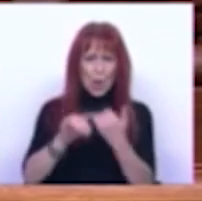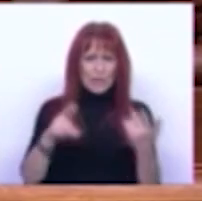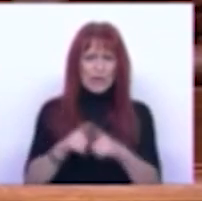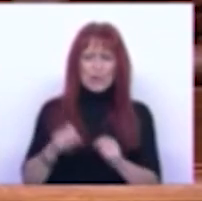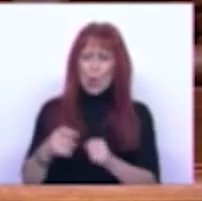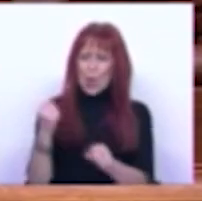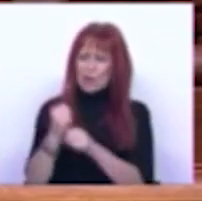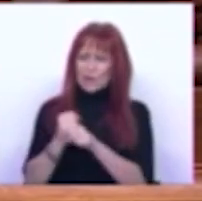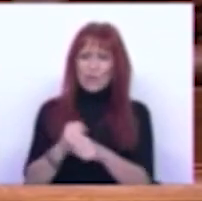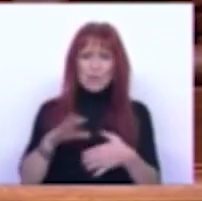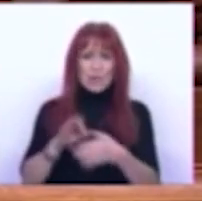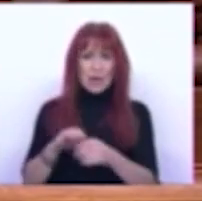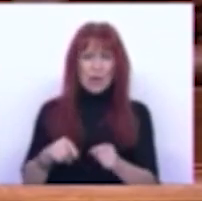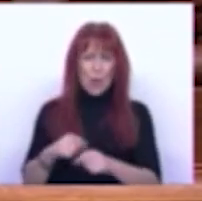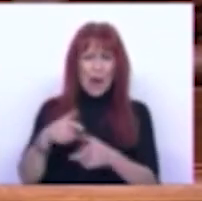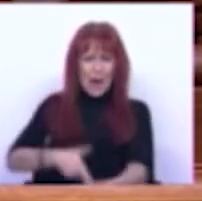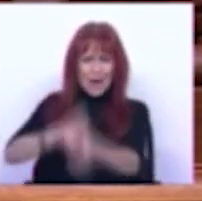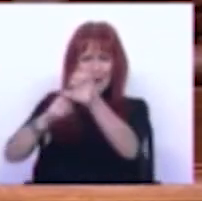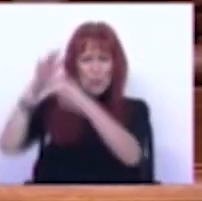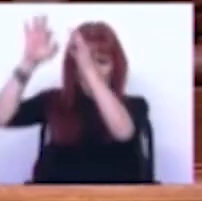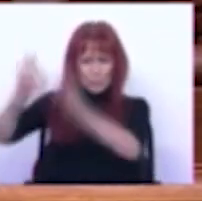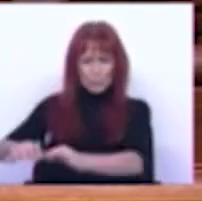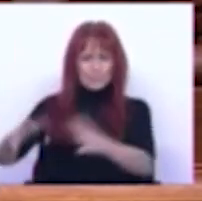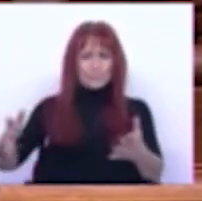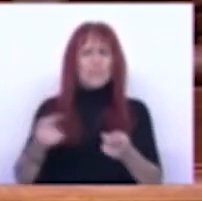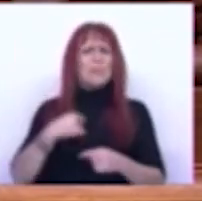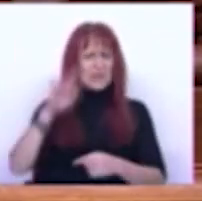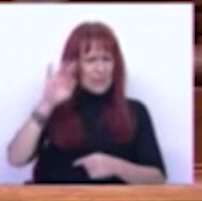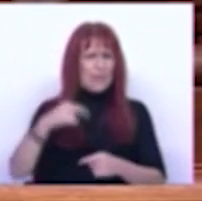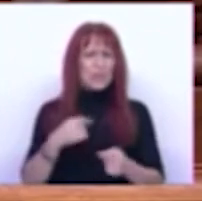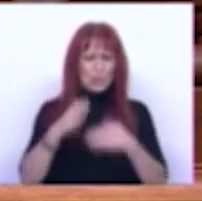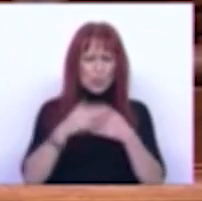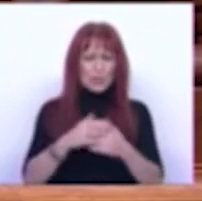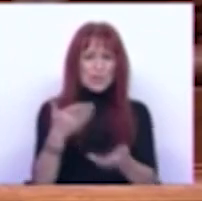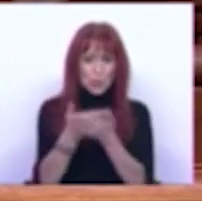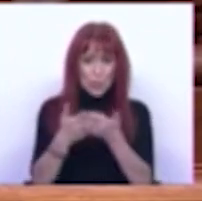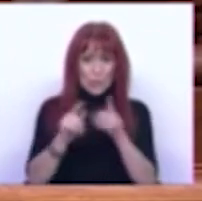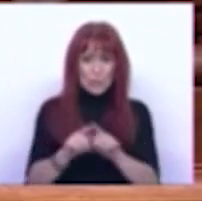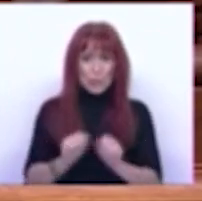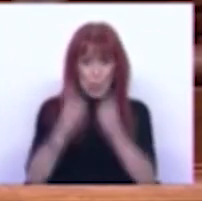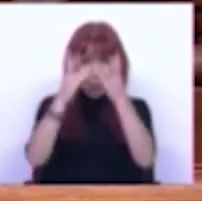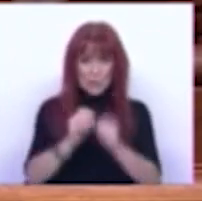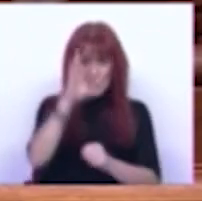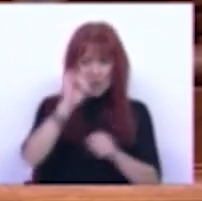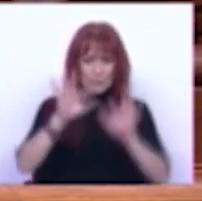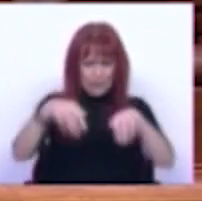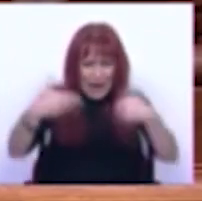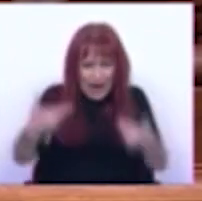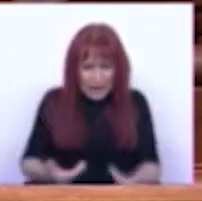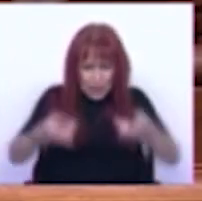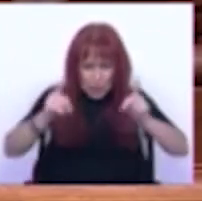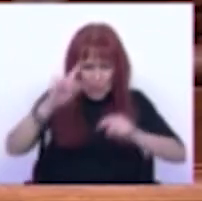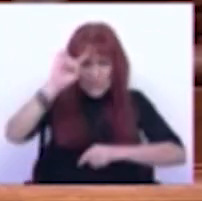ou para atividades cruéis como a caça ou a tauromaquia. Mas sabemos que o processo de negociação do Orçamento do Estado não se esgota aqui